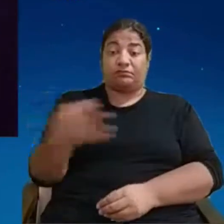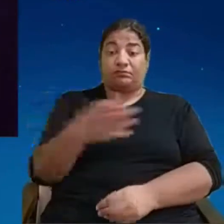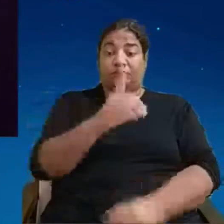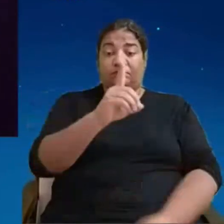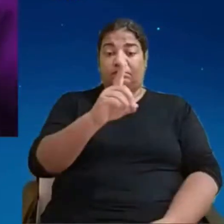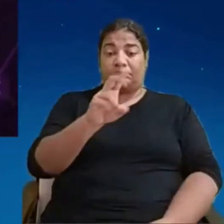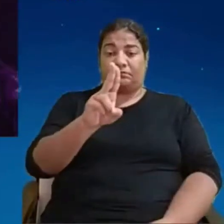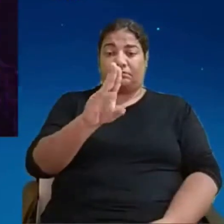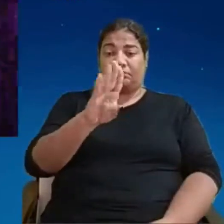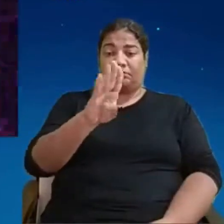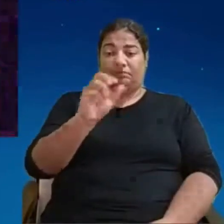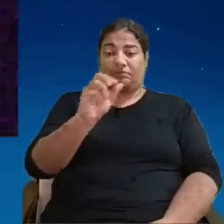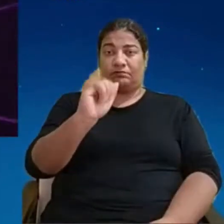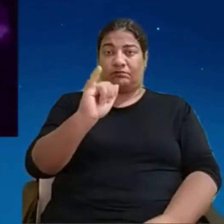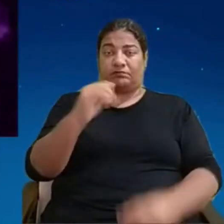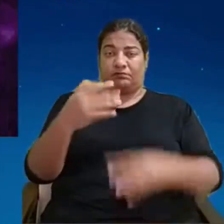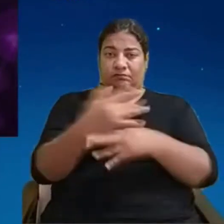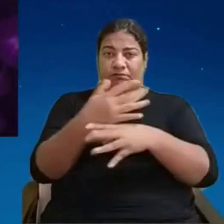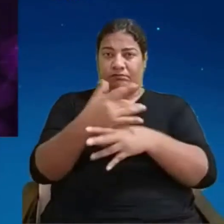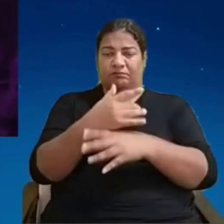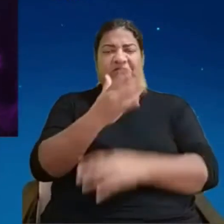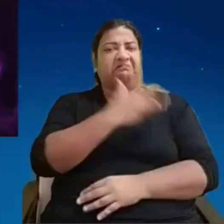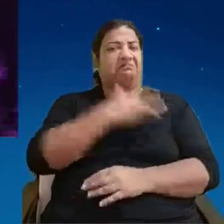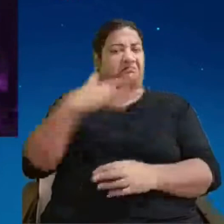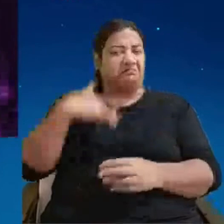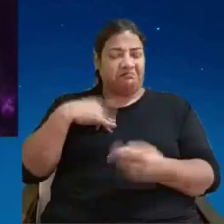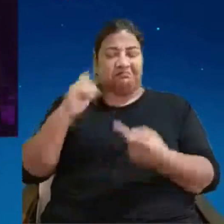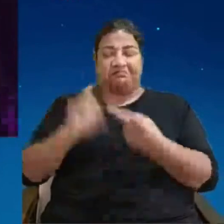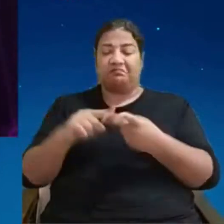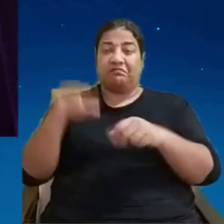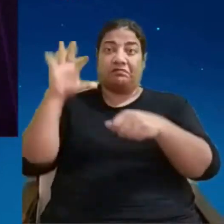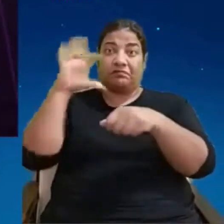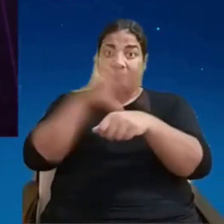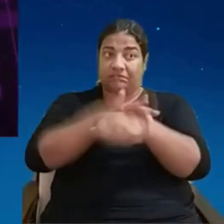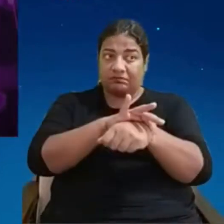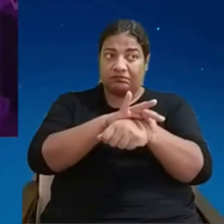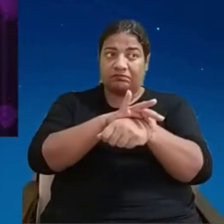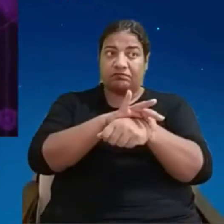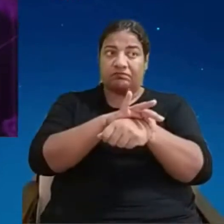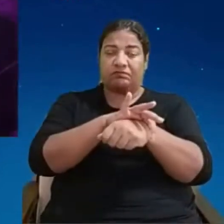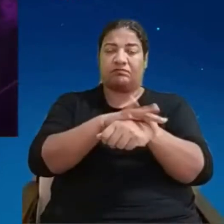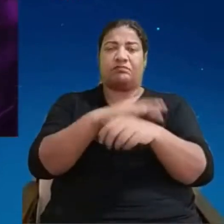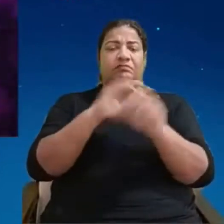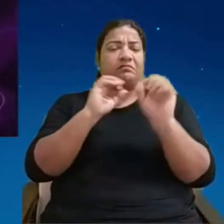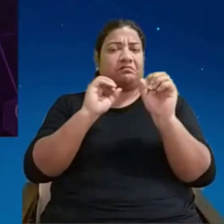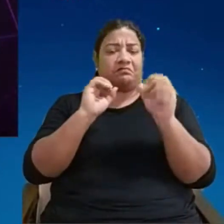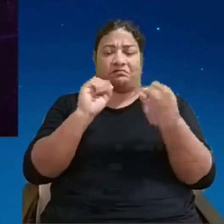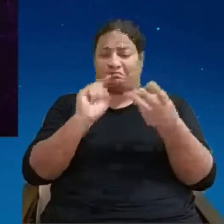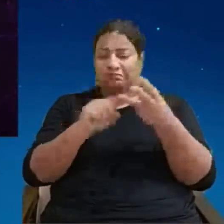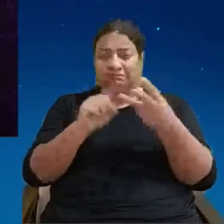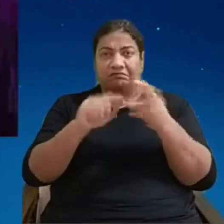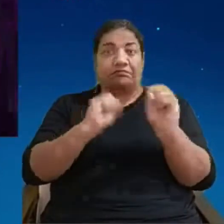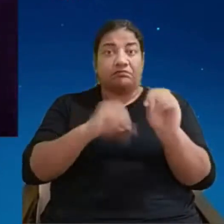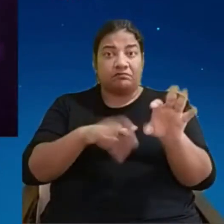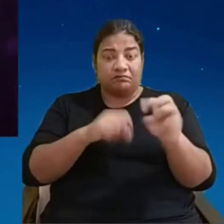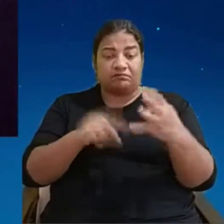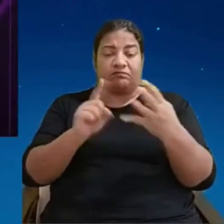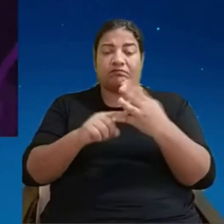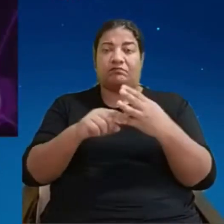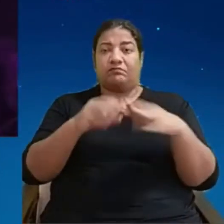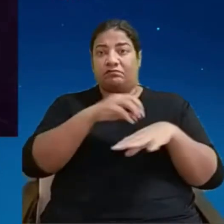impacto em segurança, impacto em educação, no transporte. Aqui você vê